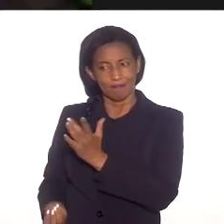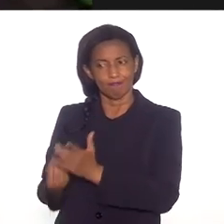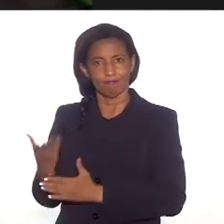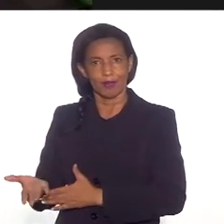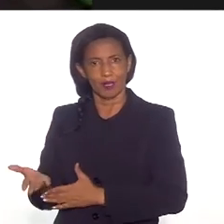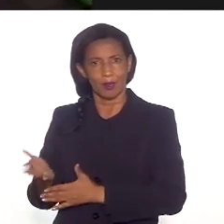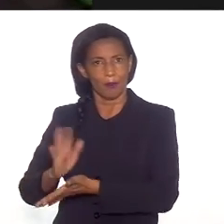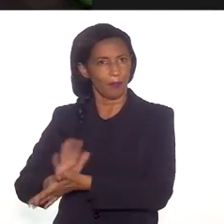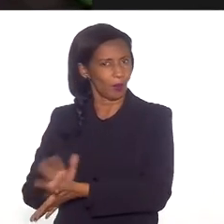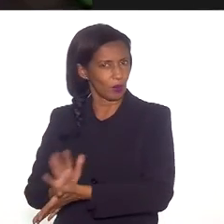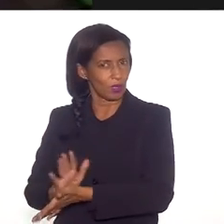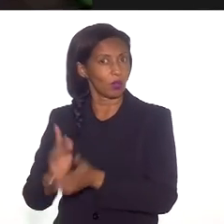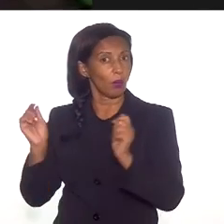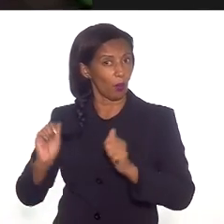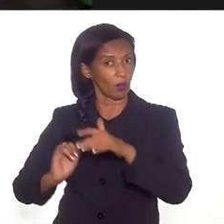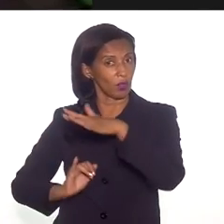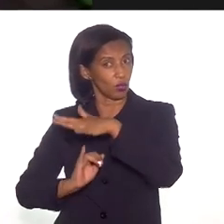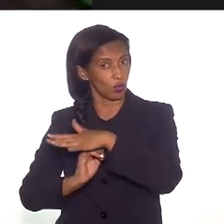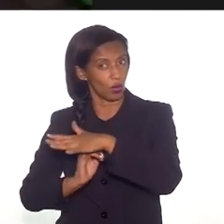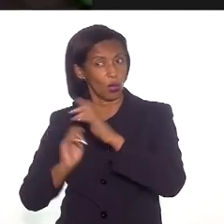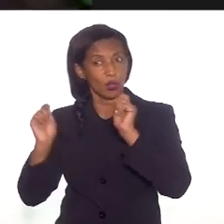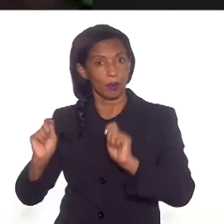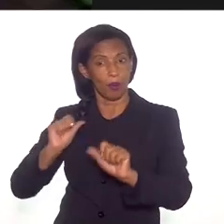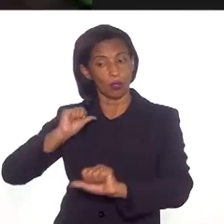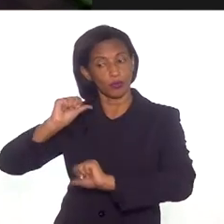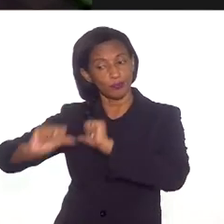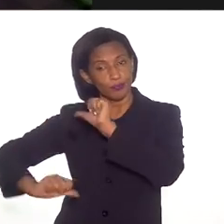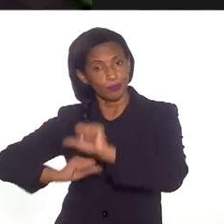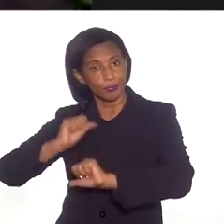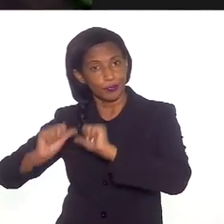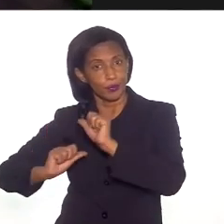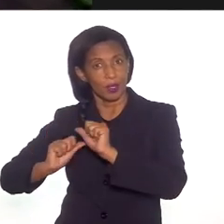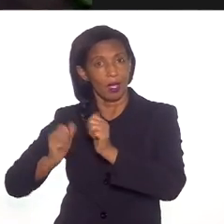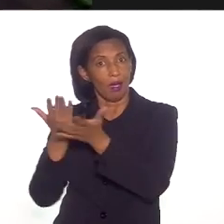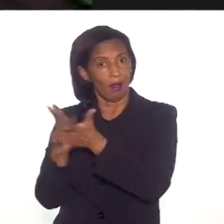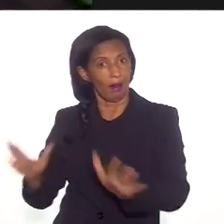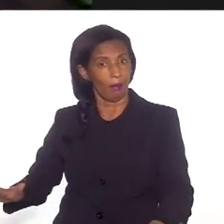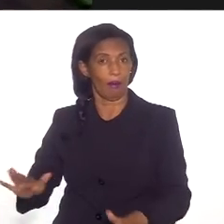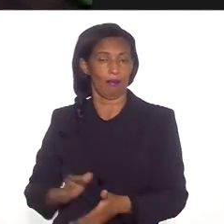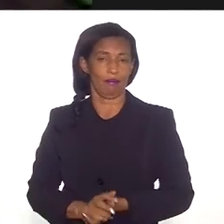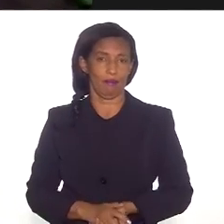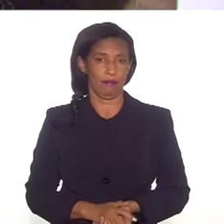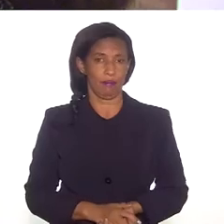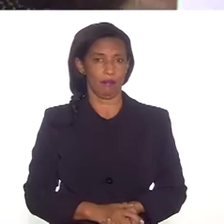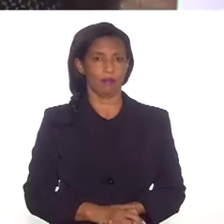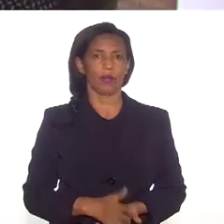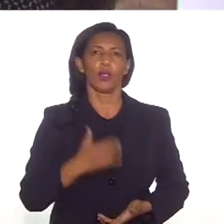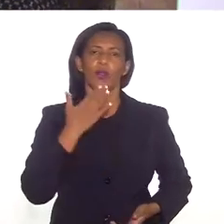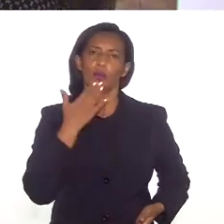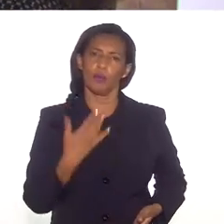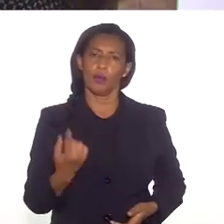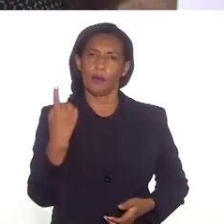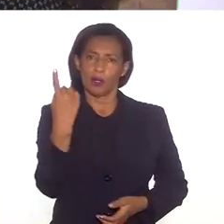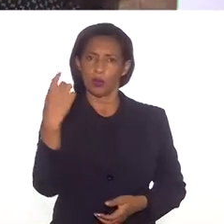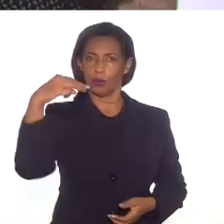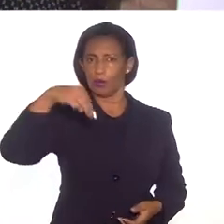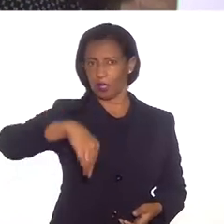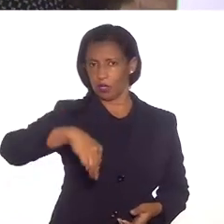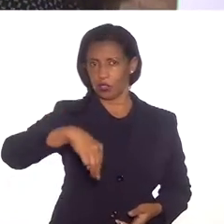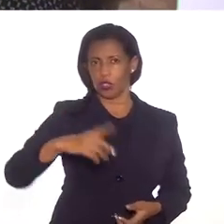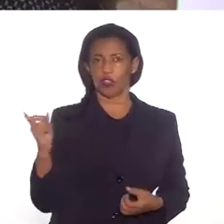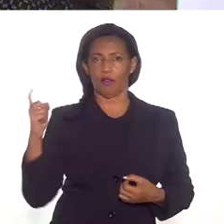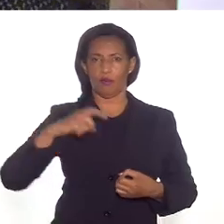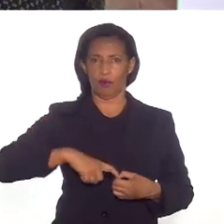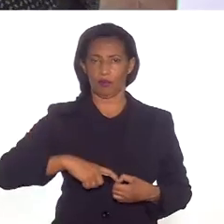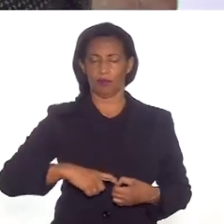pode ser a escola, a instituição que pode fazer com que esses preconceitos acabem. Daniel, vou te pedir mais um minutinho que a gente vai